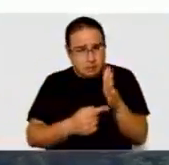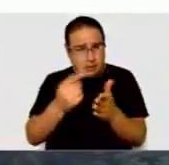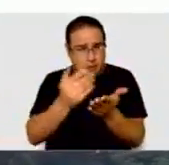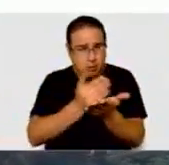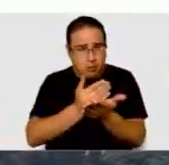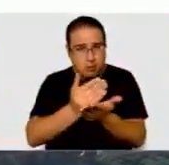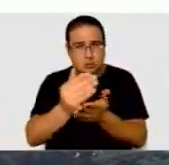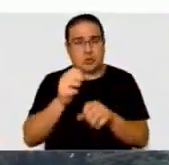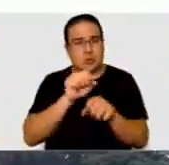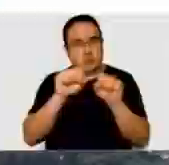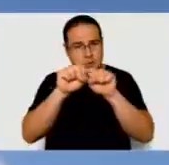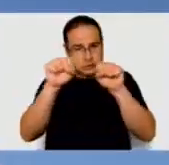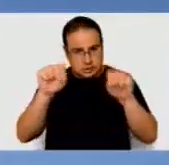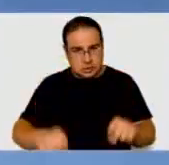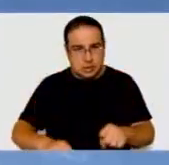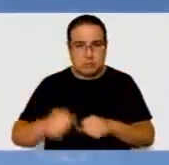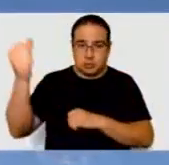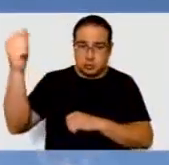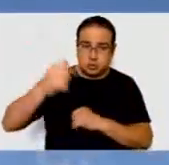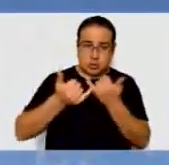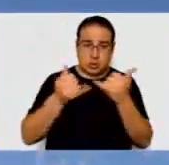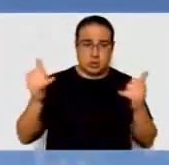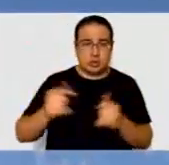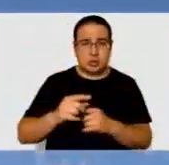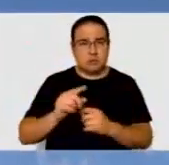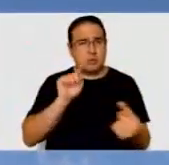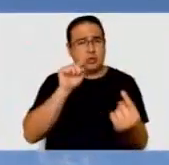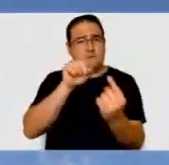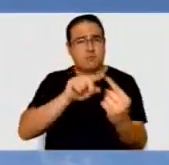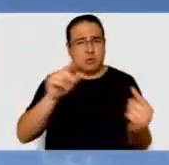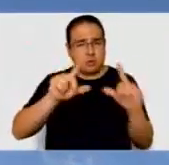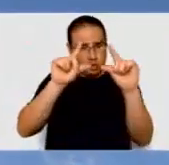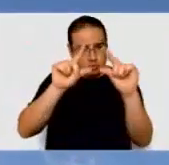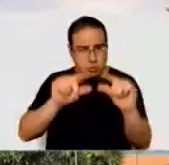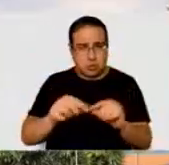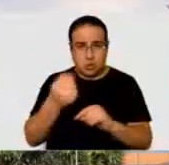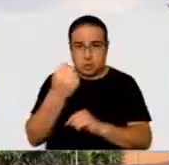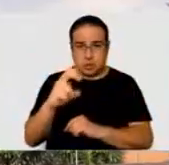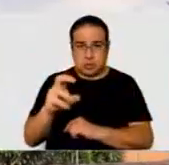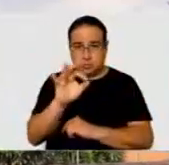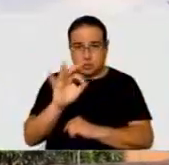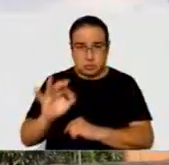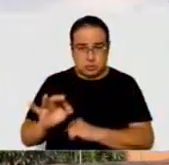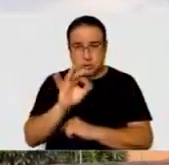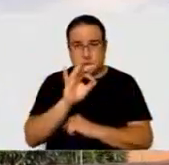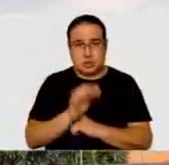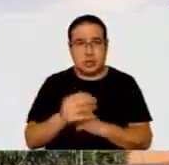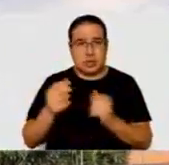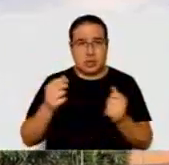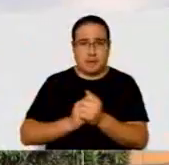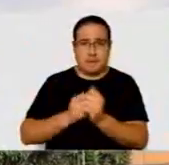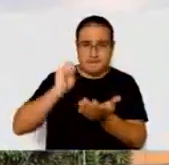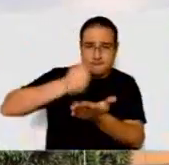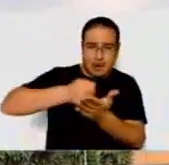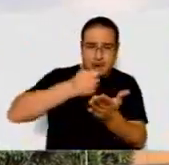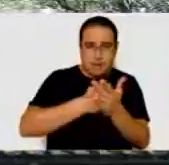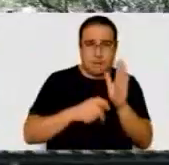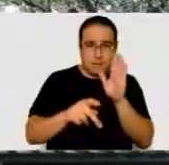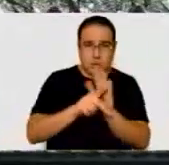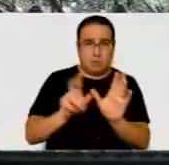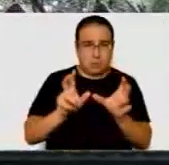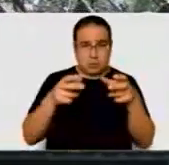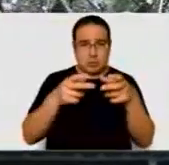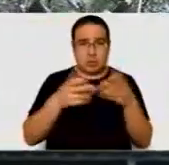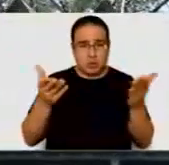uma das pioneiras. Nosso objetivo é reduzir aproximadamente 85% da conta de energia